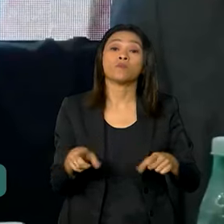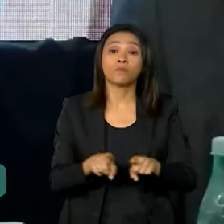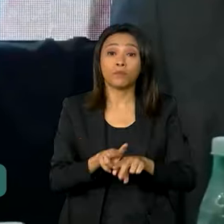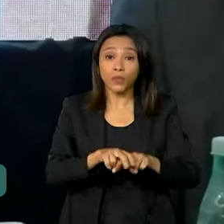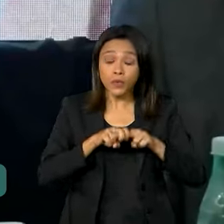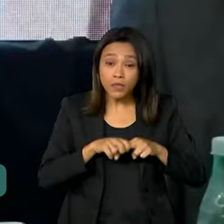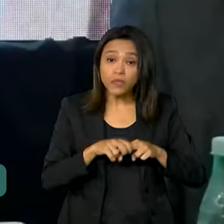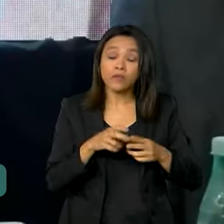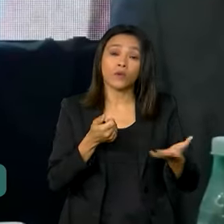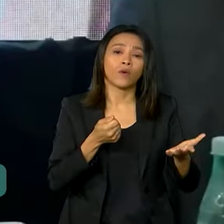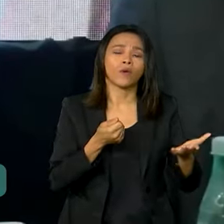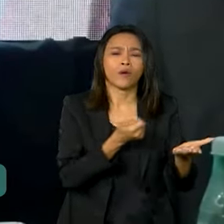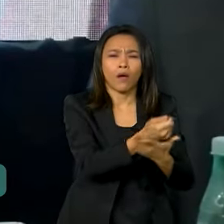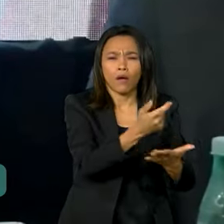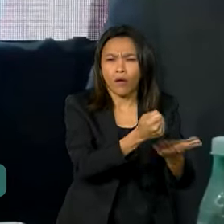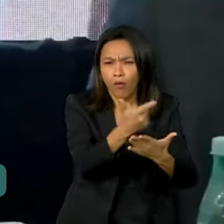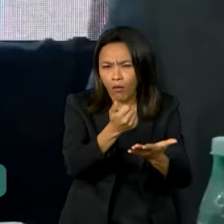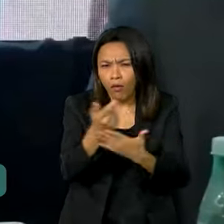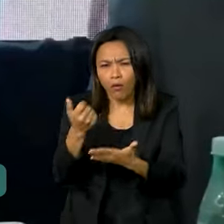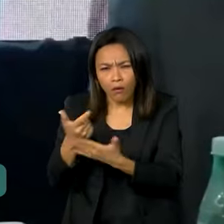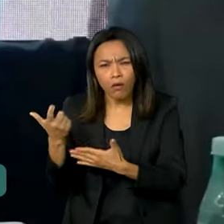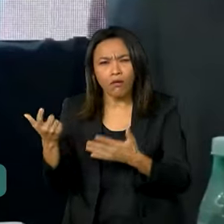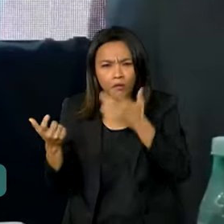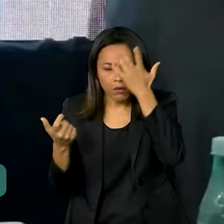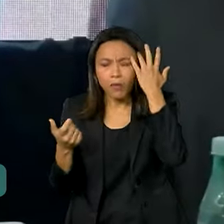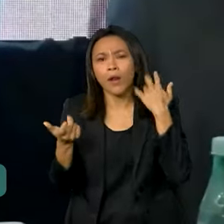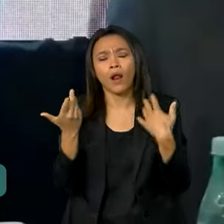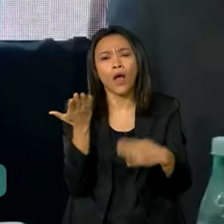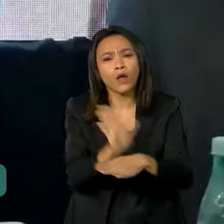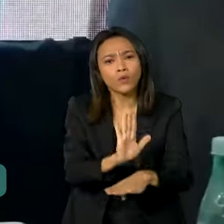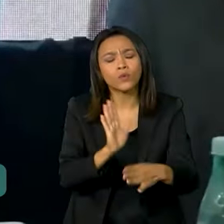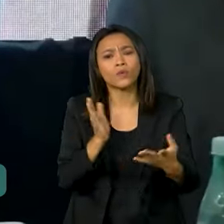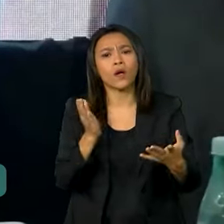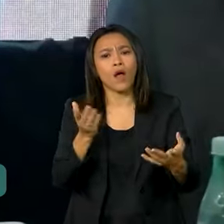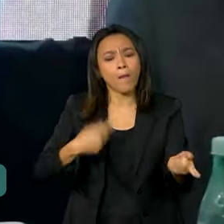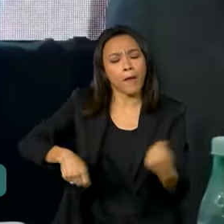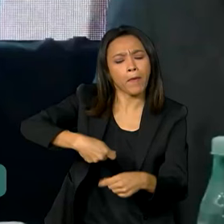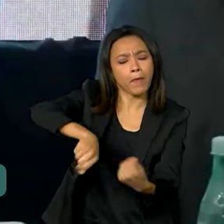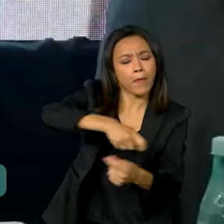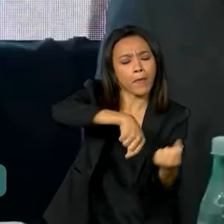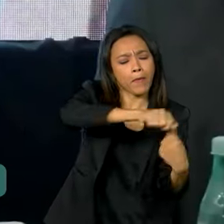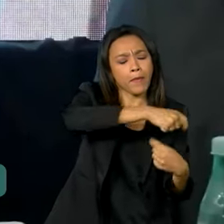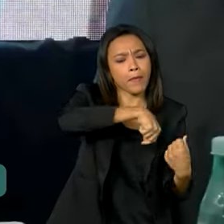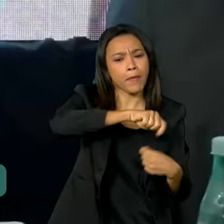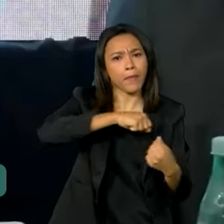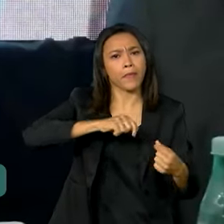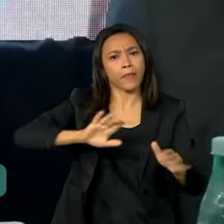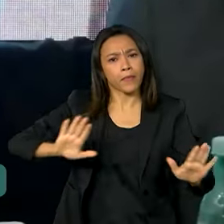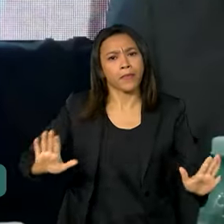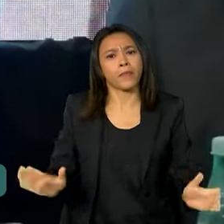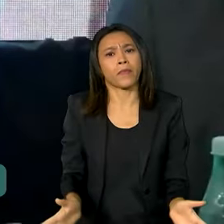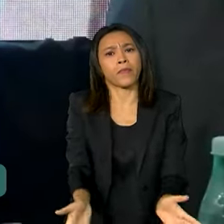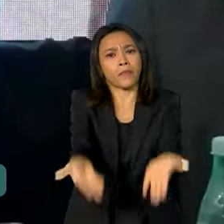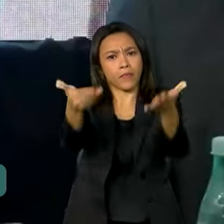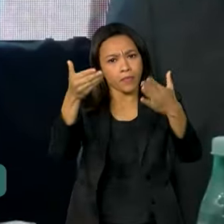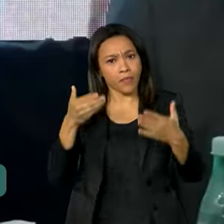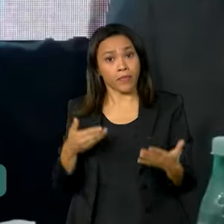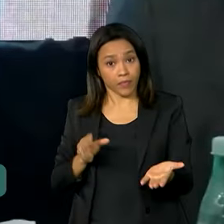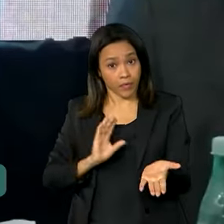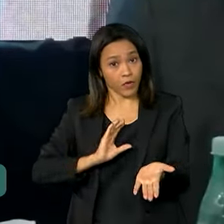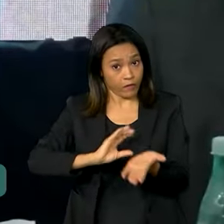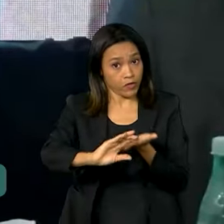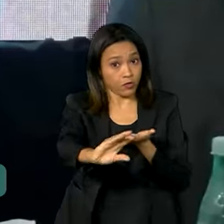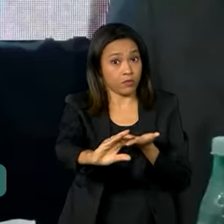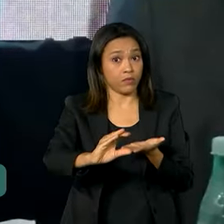consumo de massas, que é o primeiro movimento para gerar capacidade, ocupar capacidade do CIOs e alavancar o investimento. Agora,